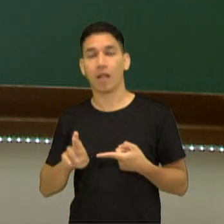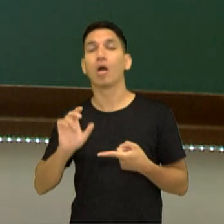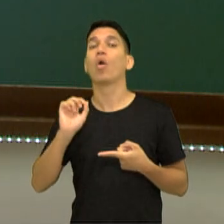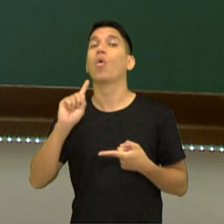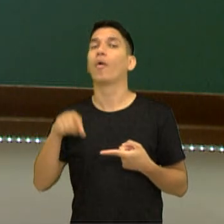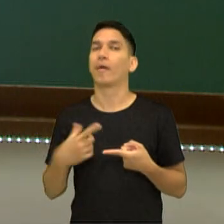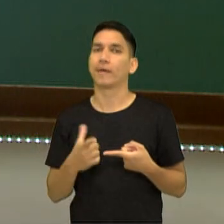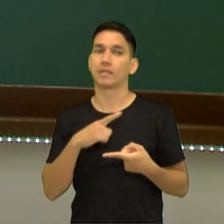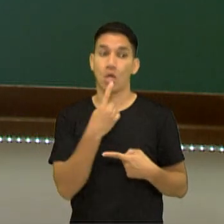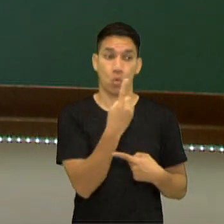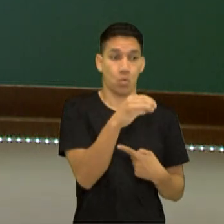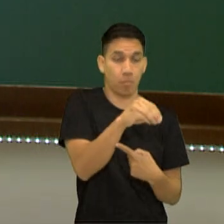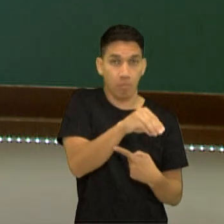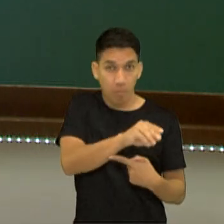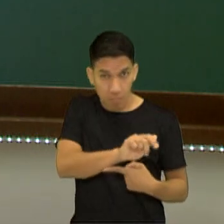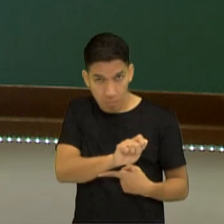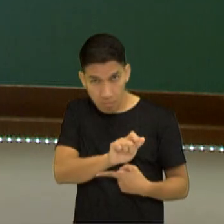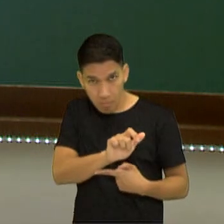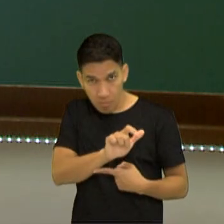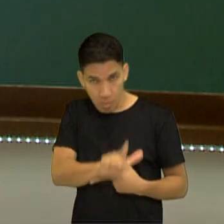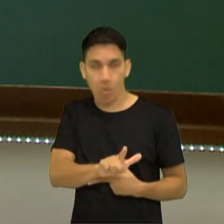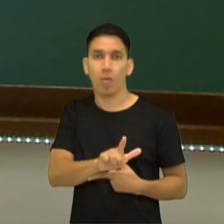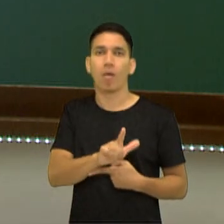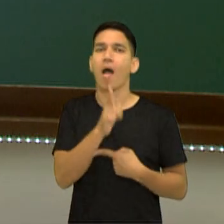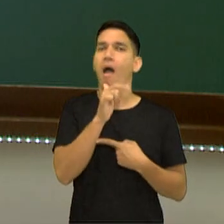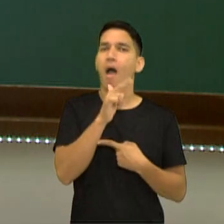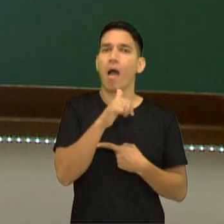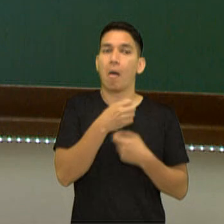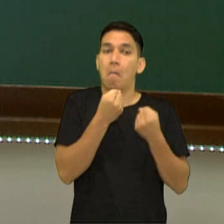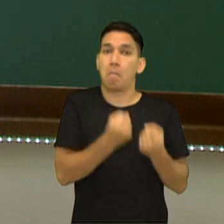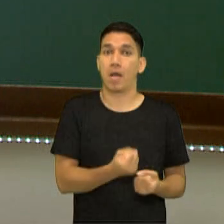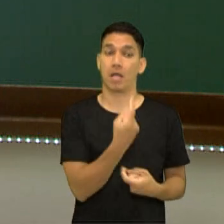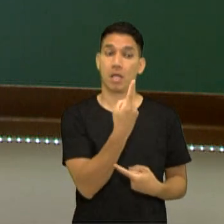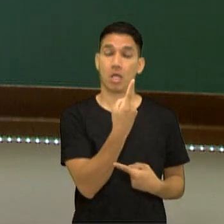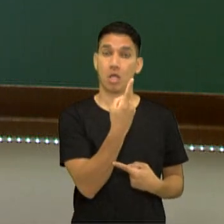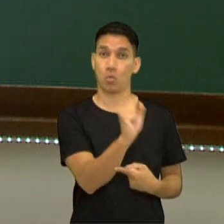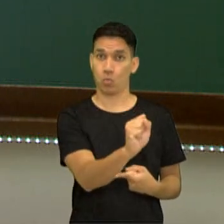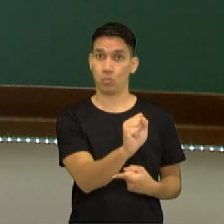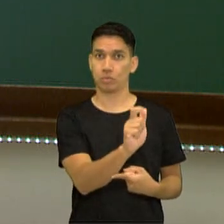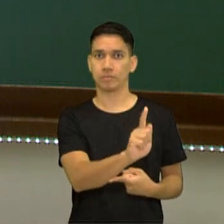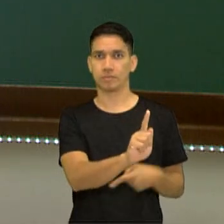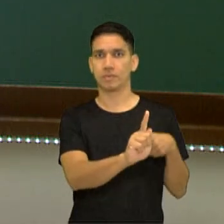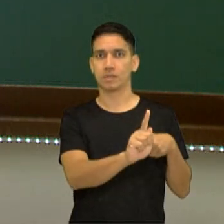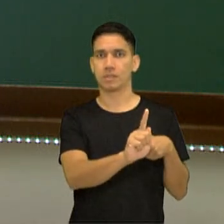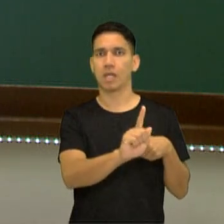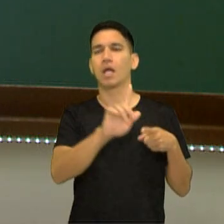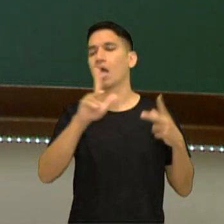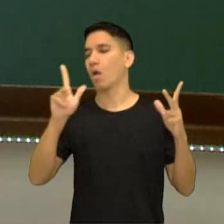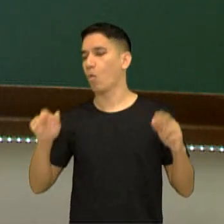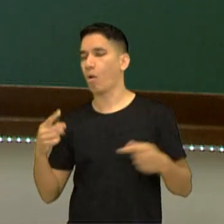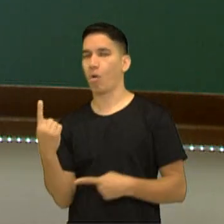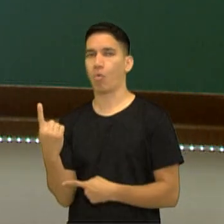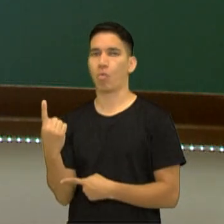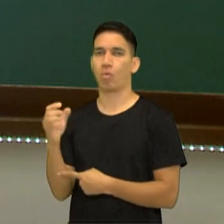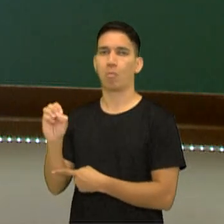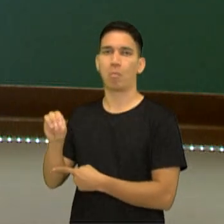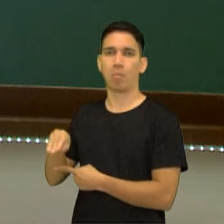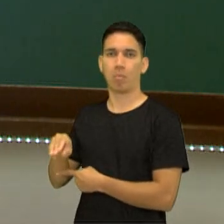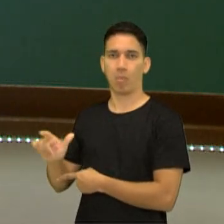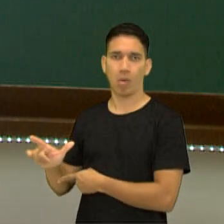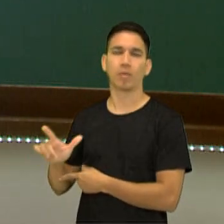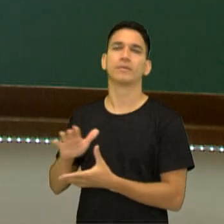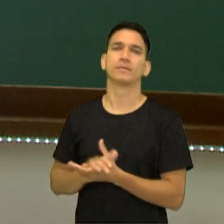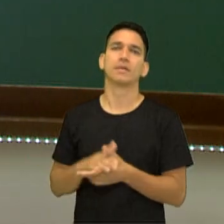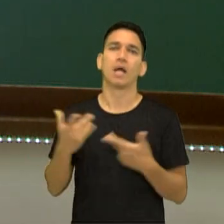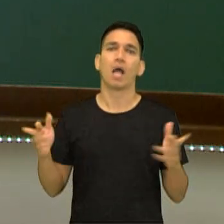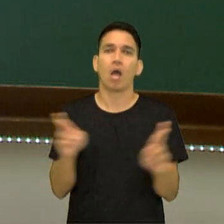que um mol de água pesam 18 gramas, ou seja, 18 gramas equivale a um mol de água. Essa informação eu obtive